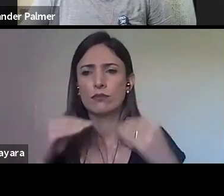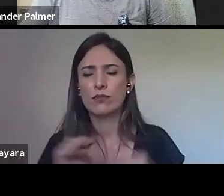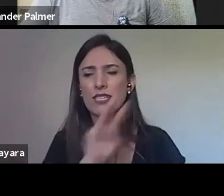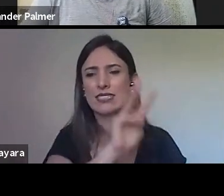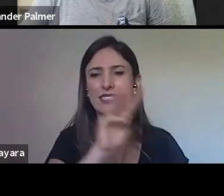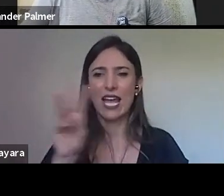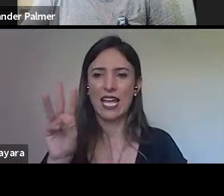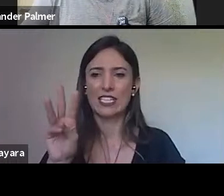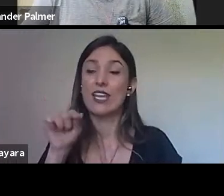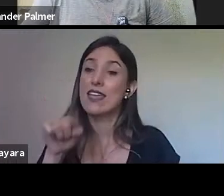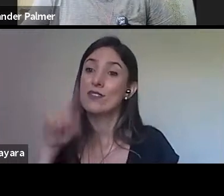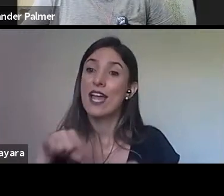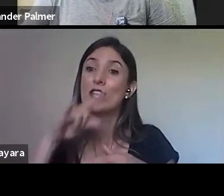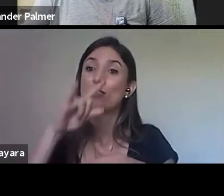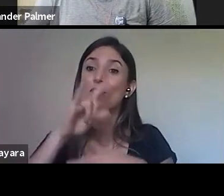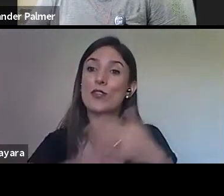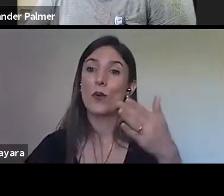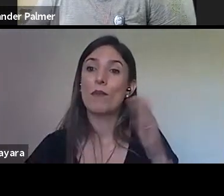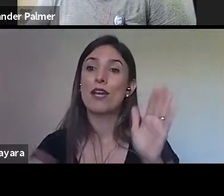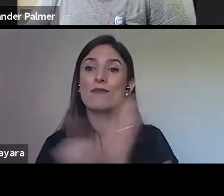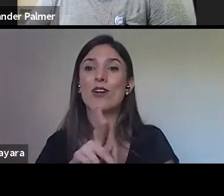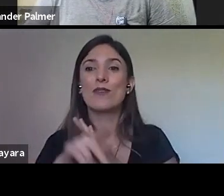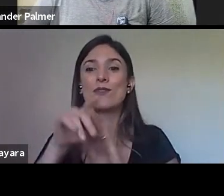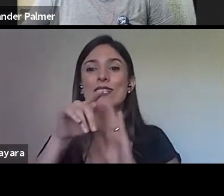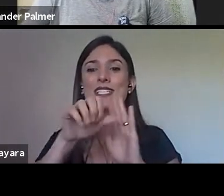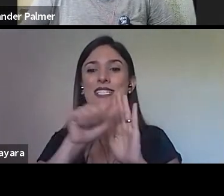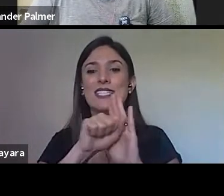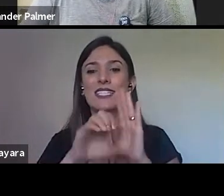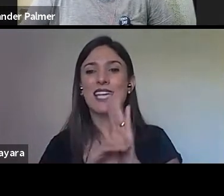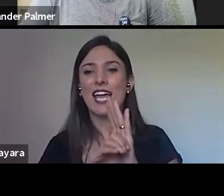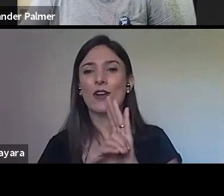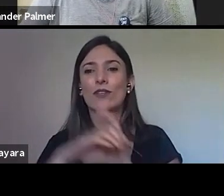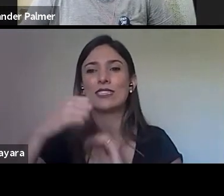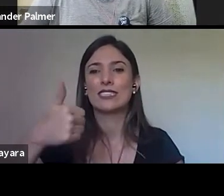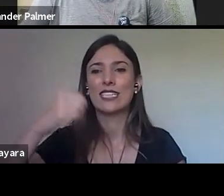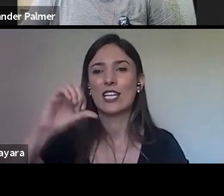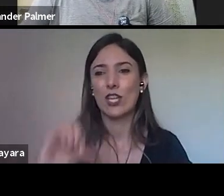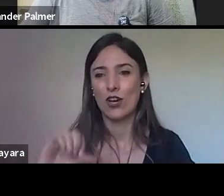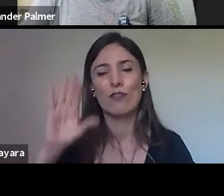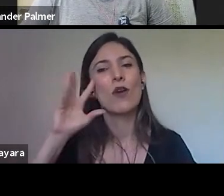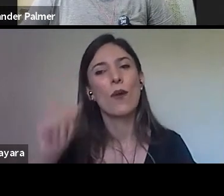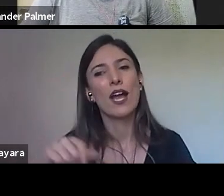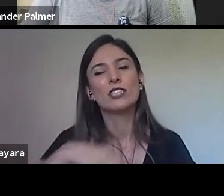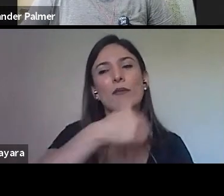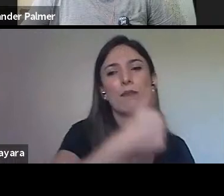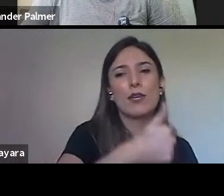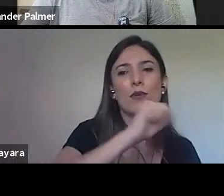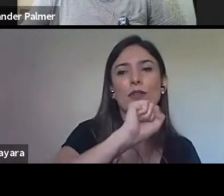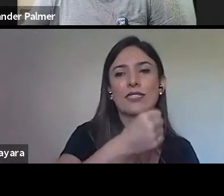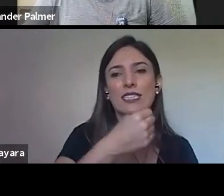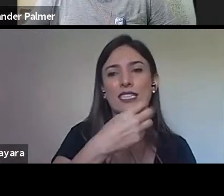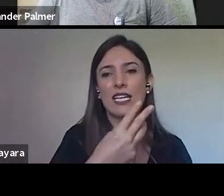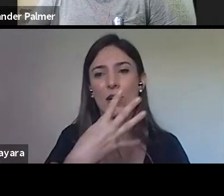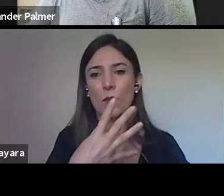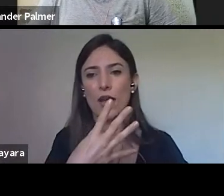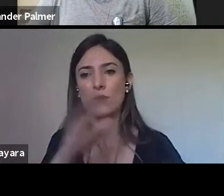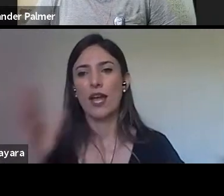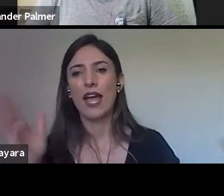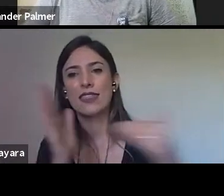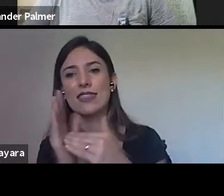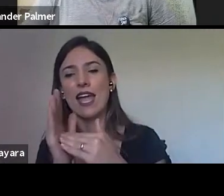que é uma documentação do século XIX, a partir de 1864 até 1945.